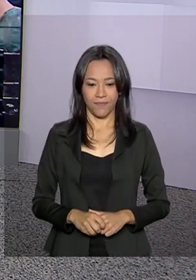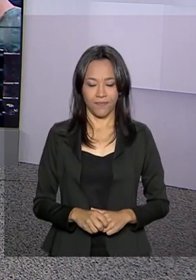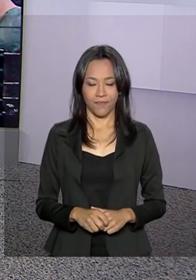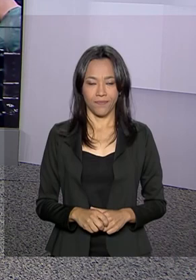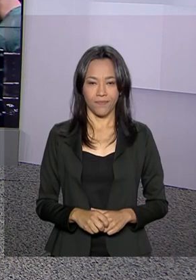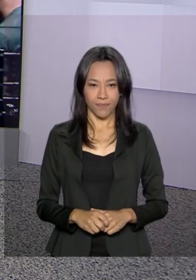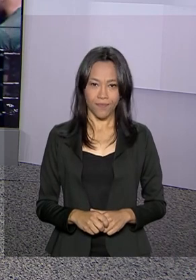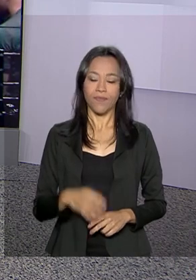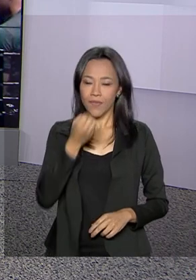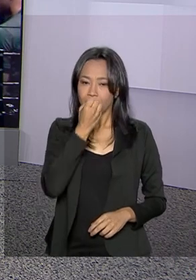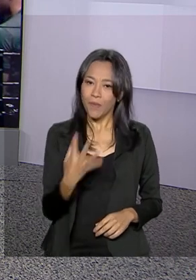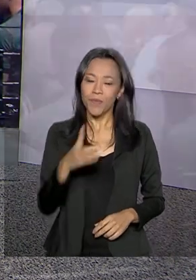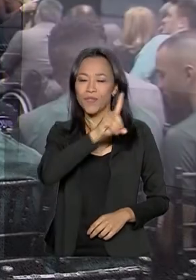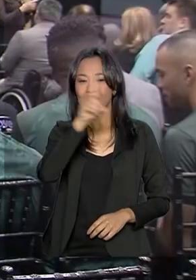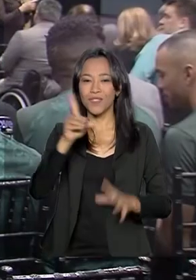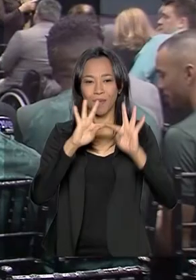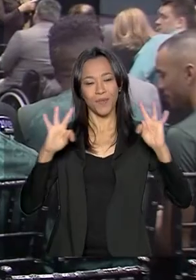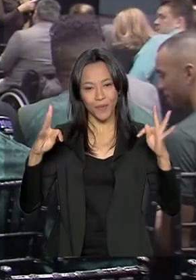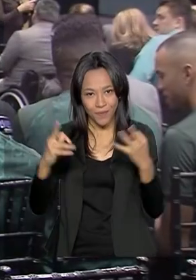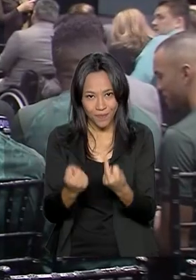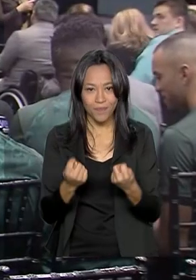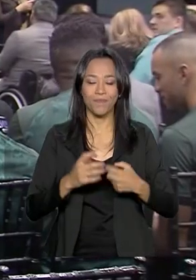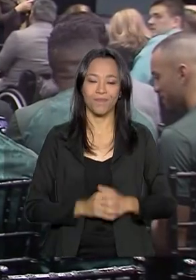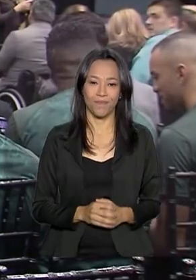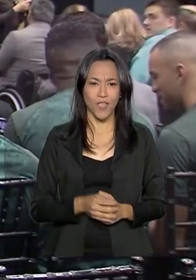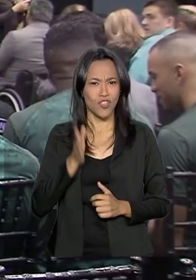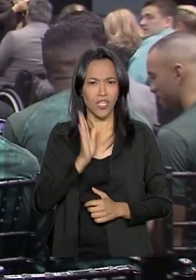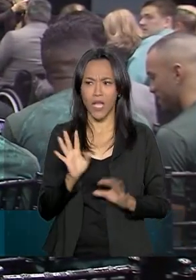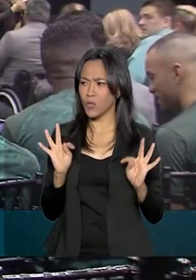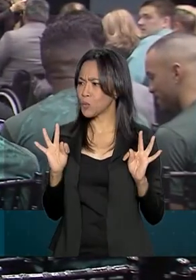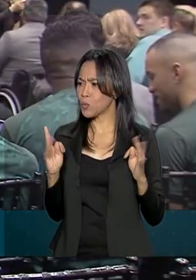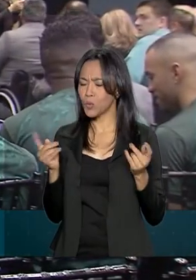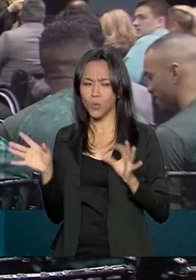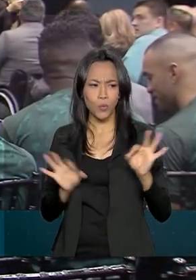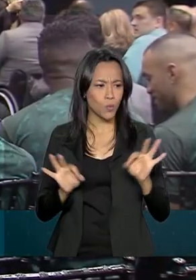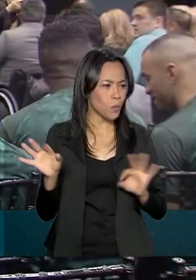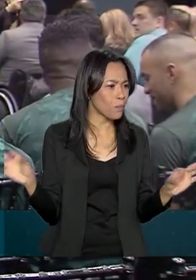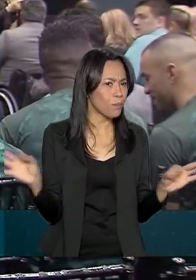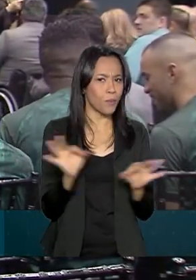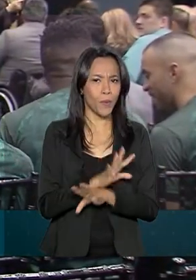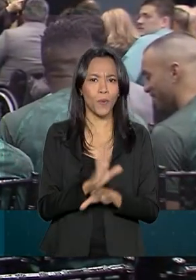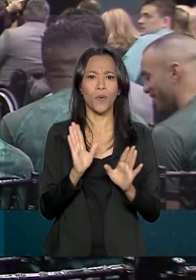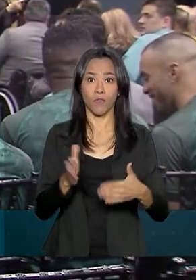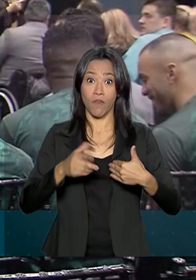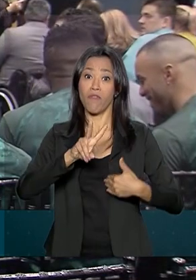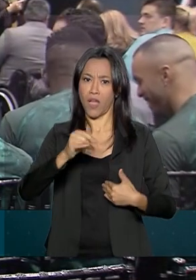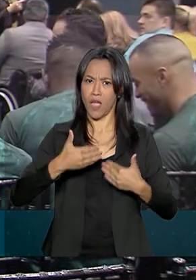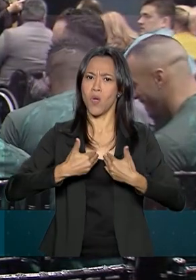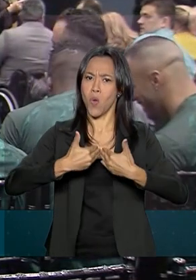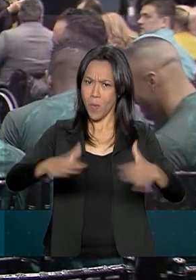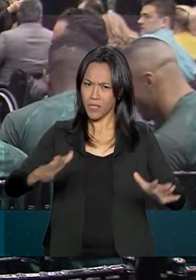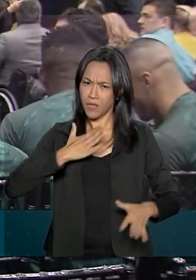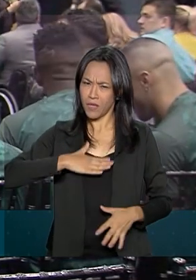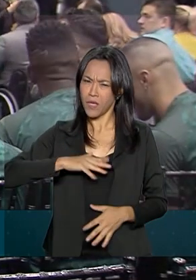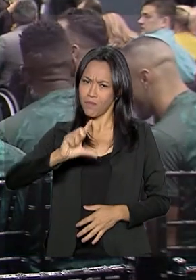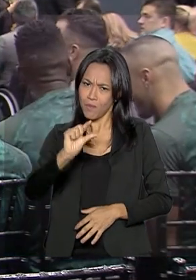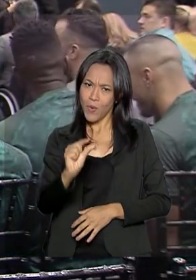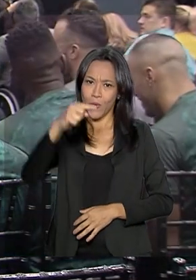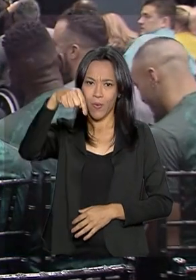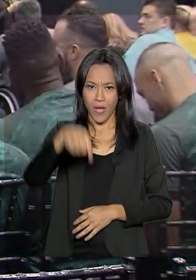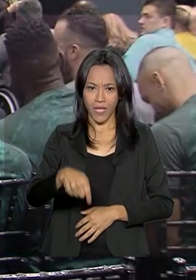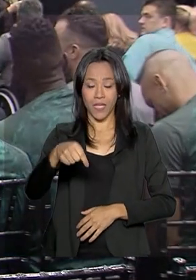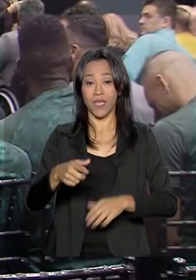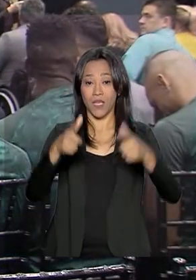Bom dia Carla, bom dia pra todo mundo. Já está tudo pronto pra essa solenidade que começa daqui a pouquinho aqui no Comitê